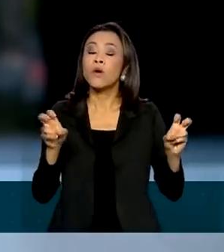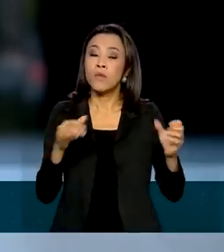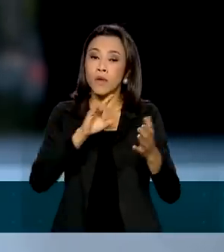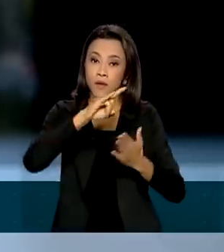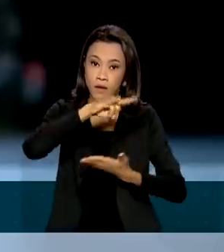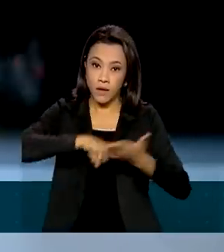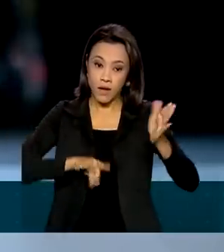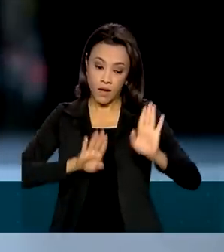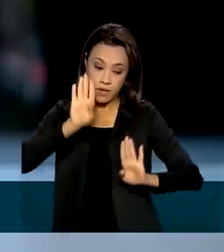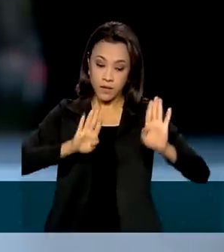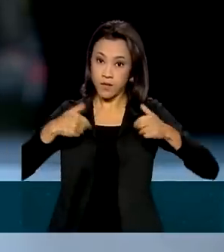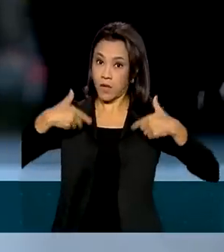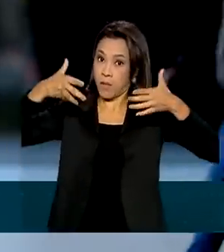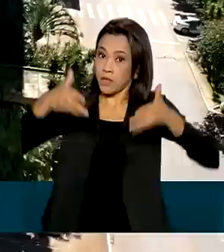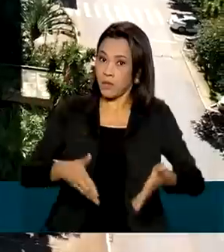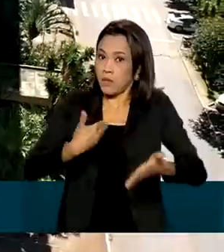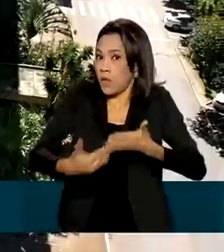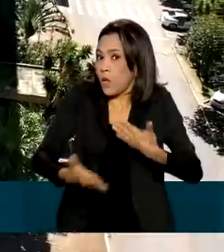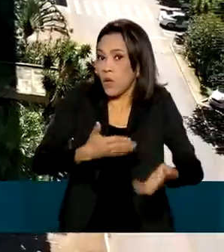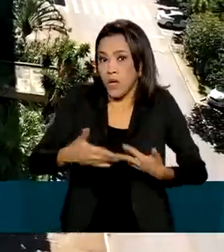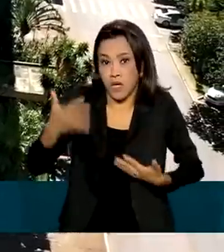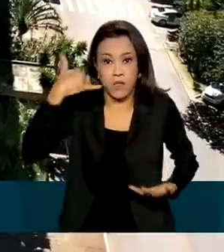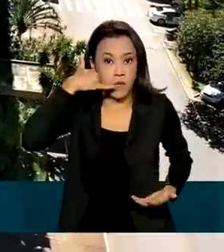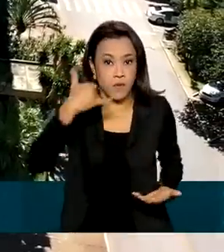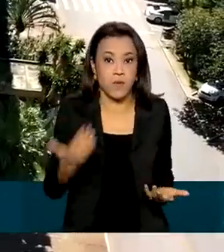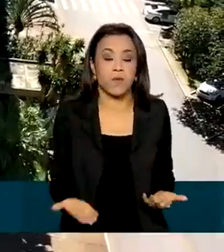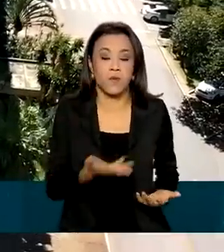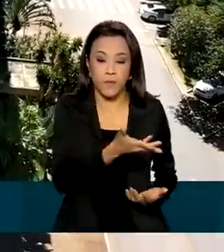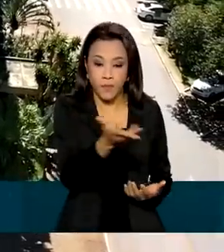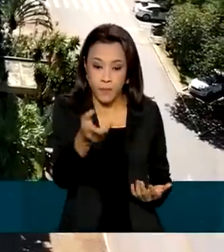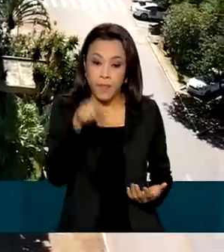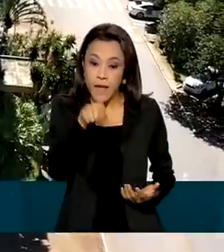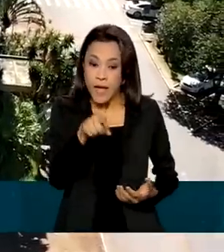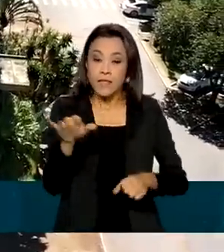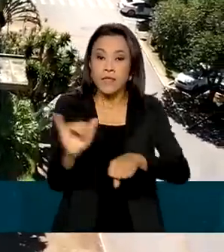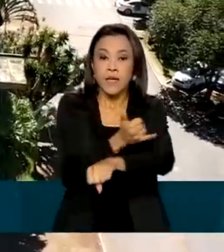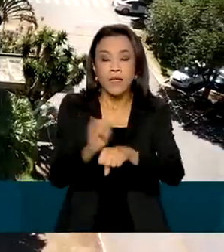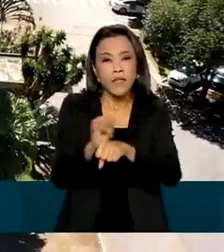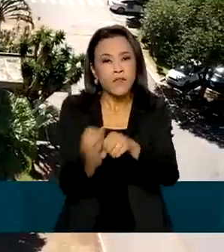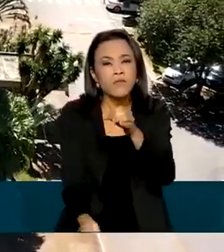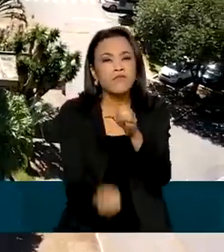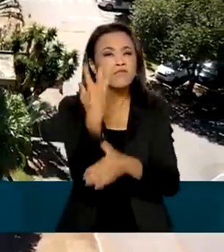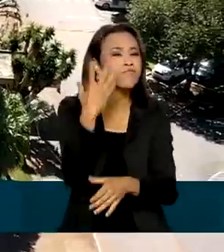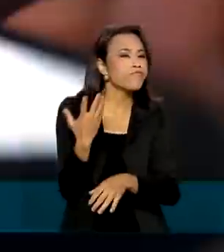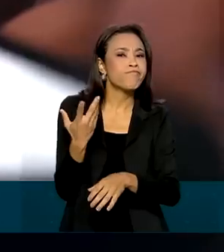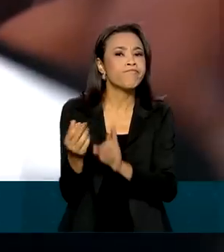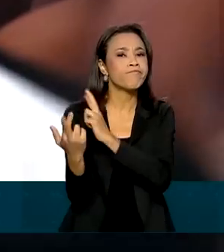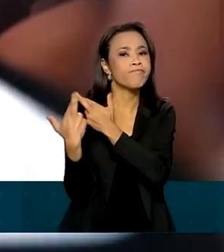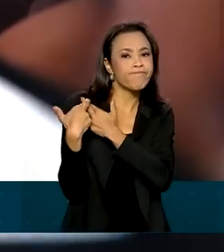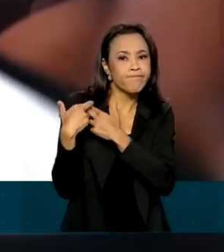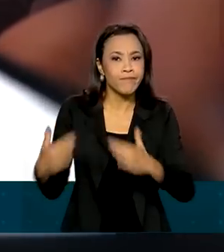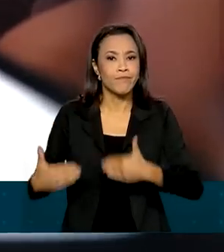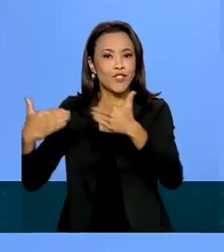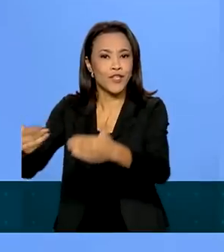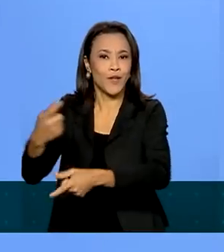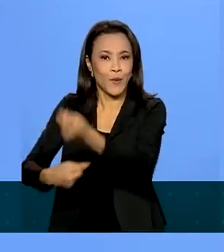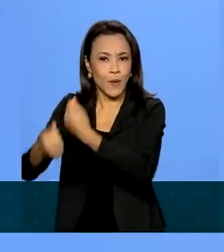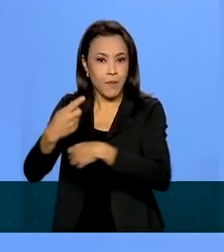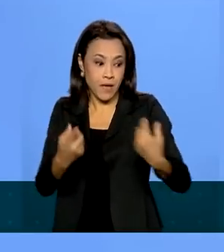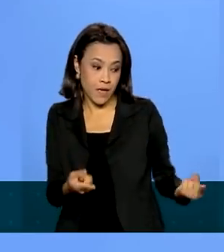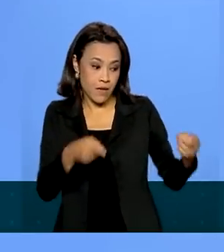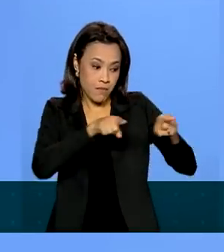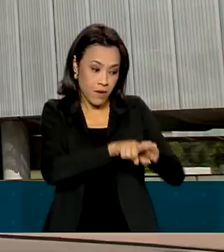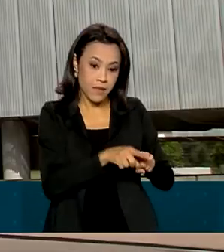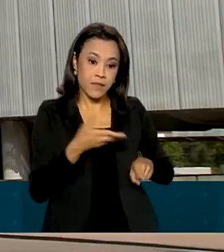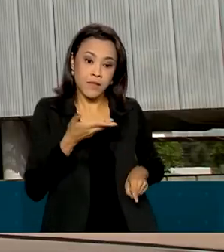qualquer dispositivo móvel. A ferramenta foi desenvolvida pelo Ministério da Economia em parceria com o Serviço